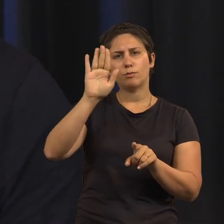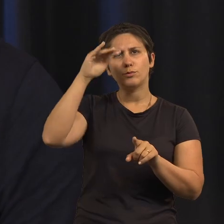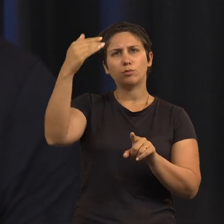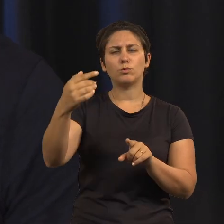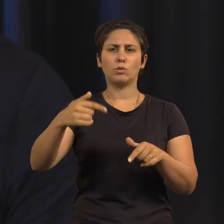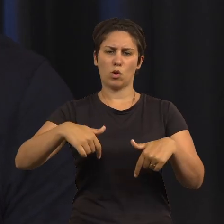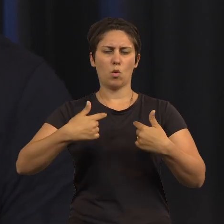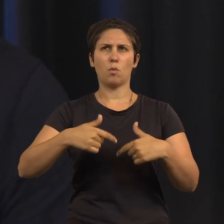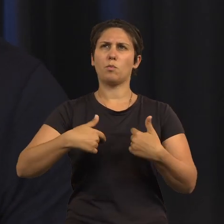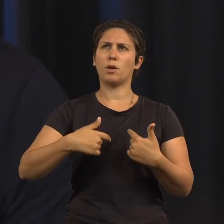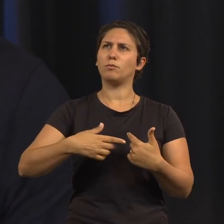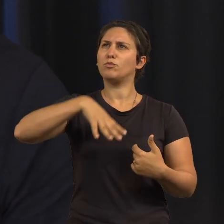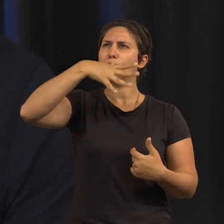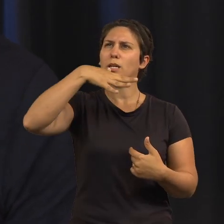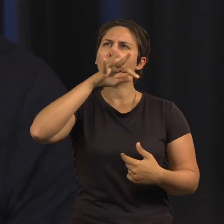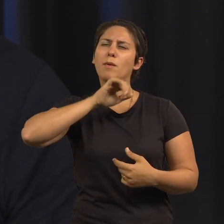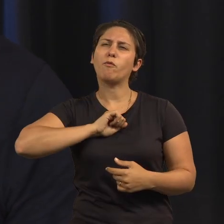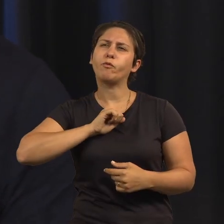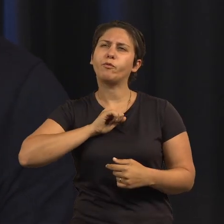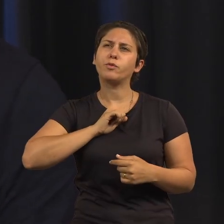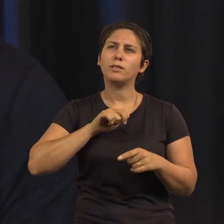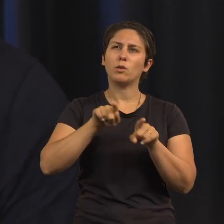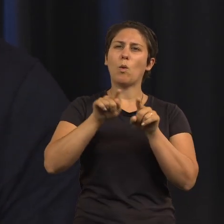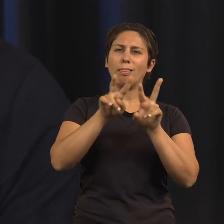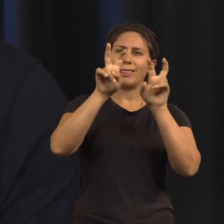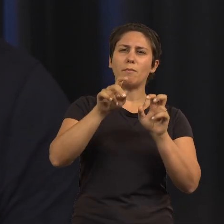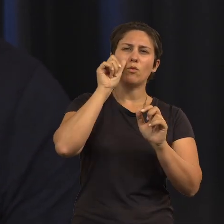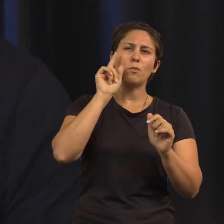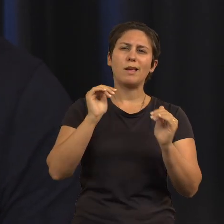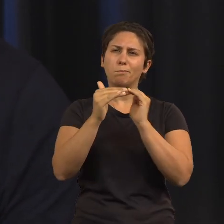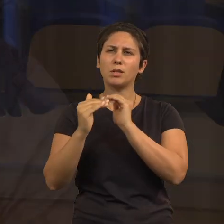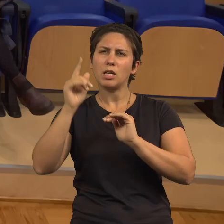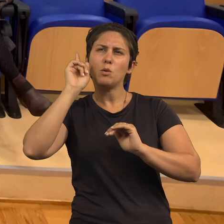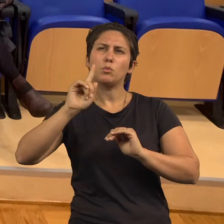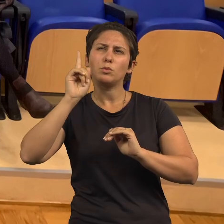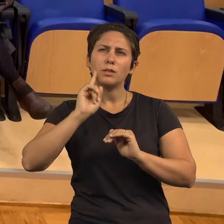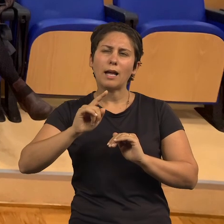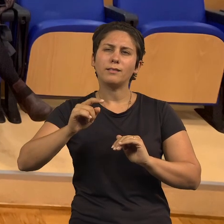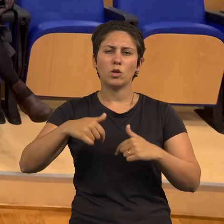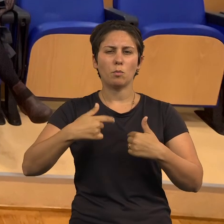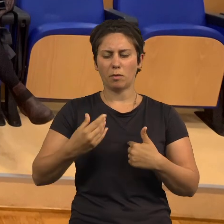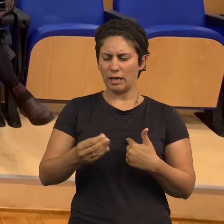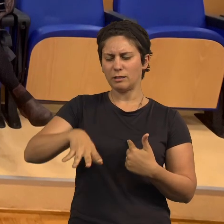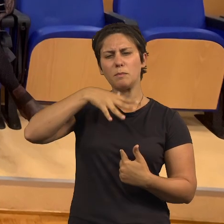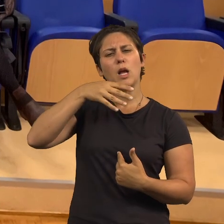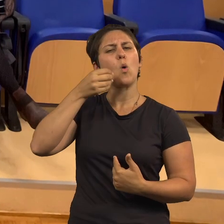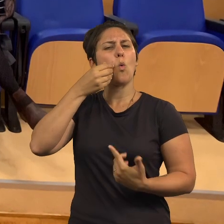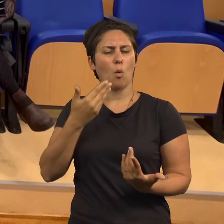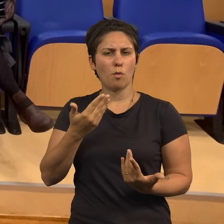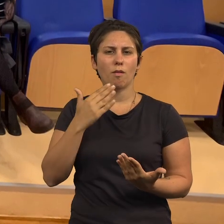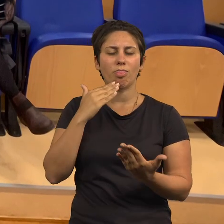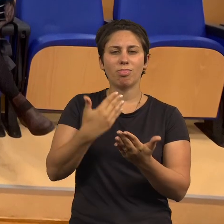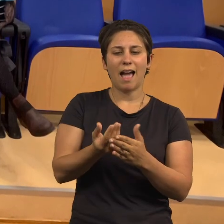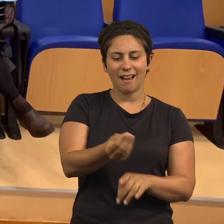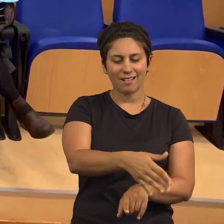trabalho, são conceitos, são matéria de reflexão importantes, não só para a vida futura das